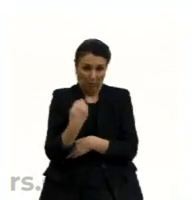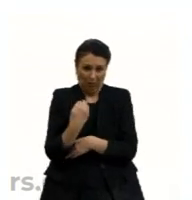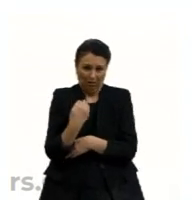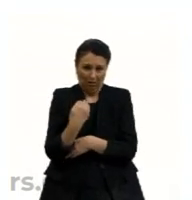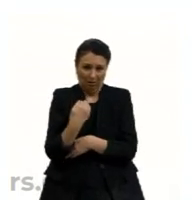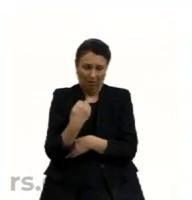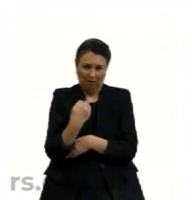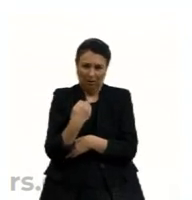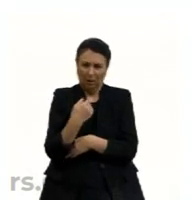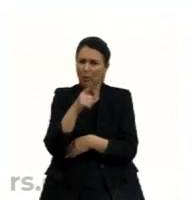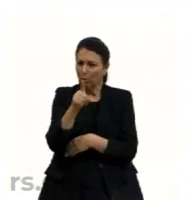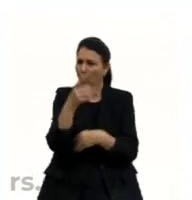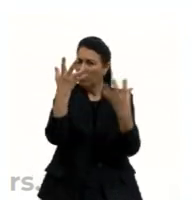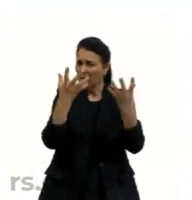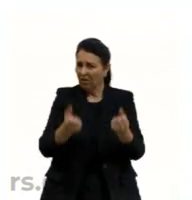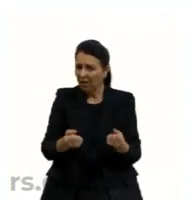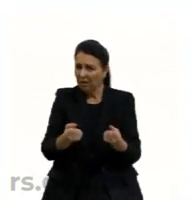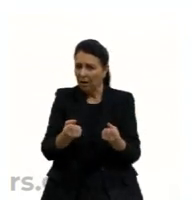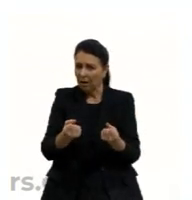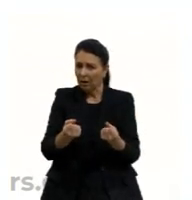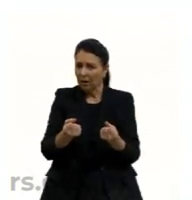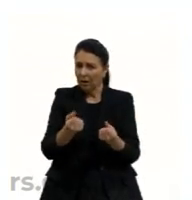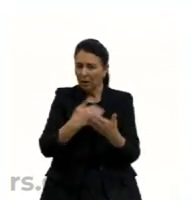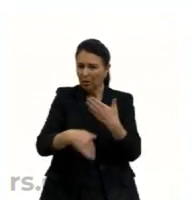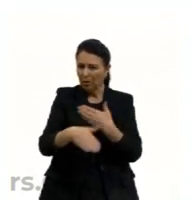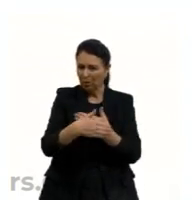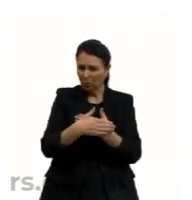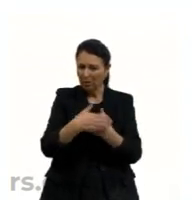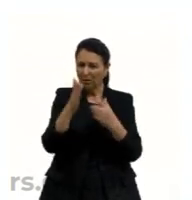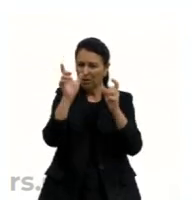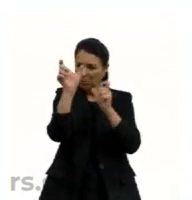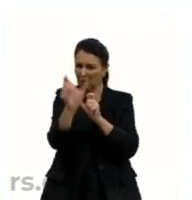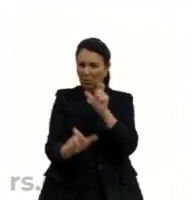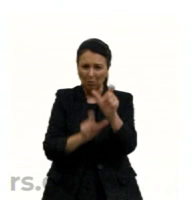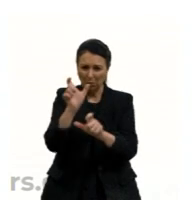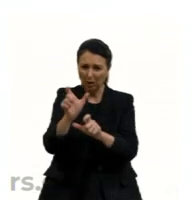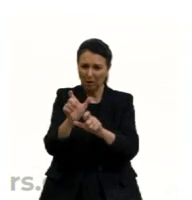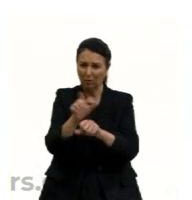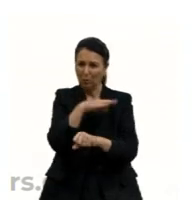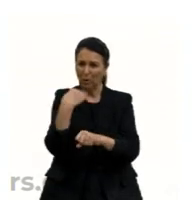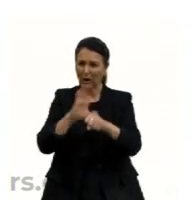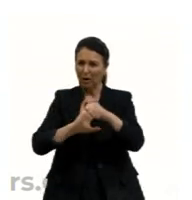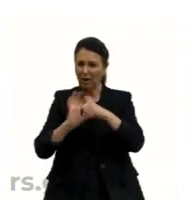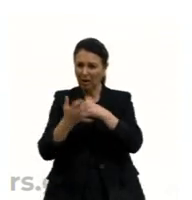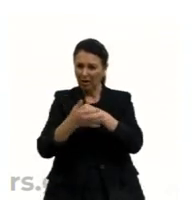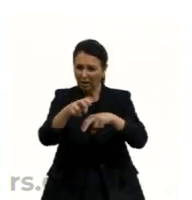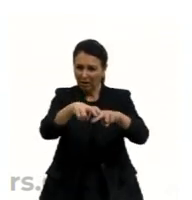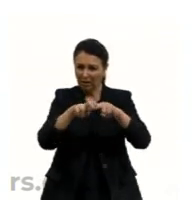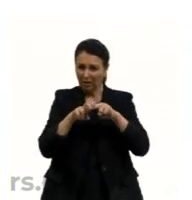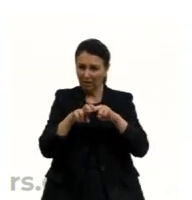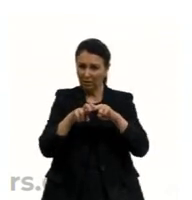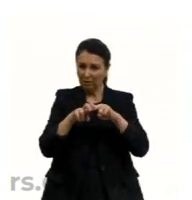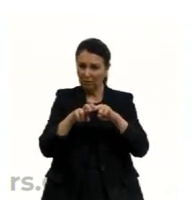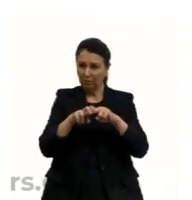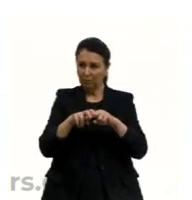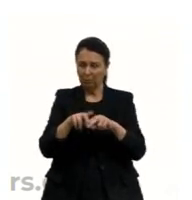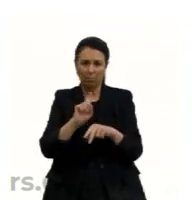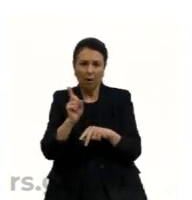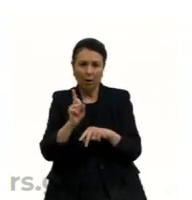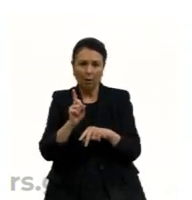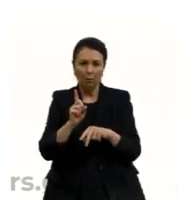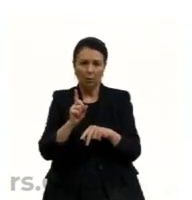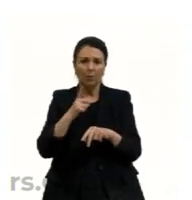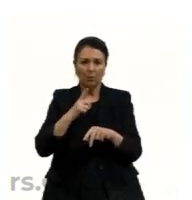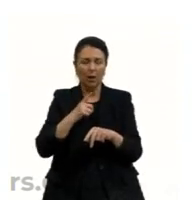Você concorda com isso? Ou pode existir outras possibilidades? Eu acho que sempre existem outras possibilidades. Então, a